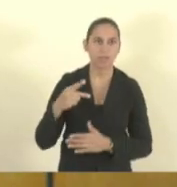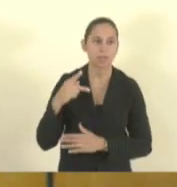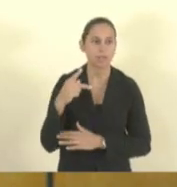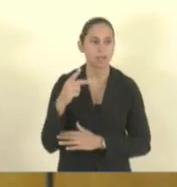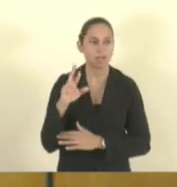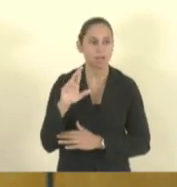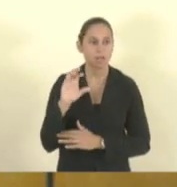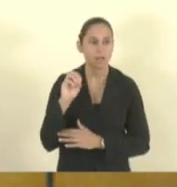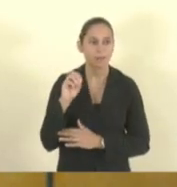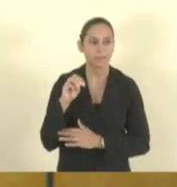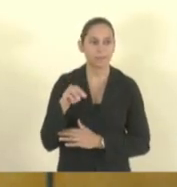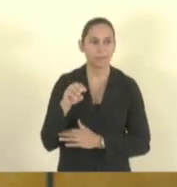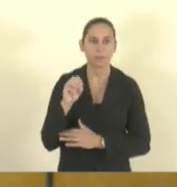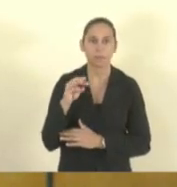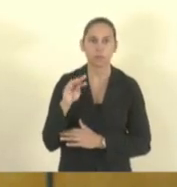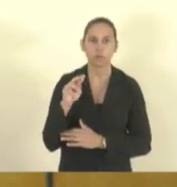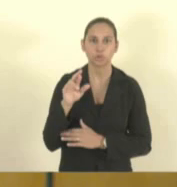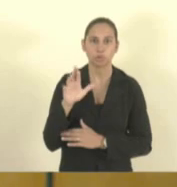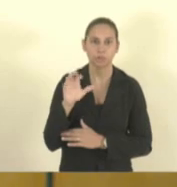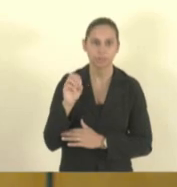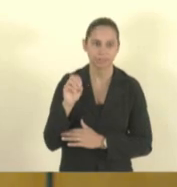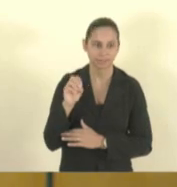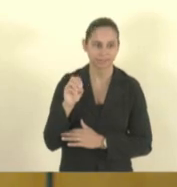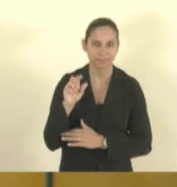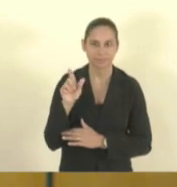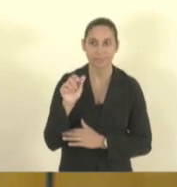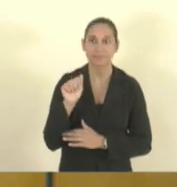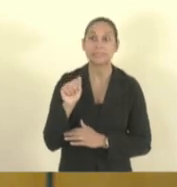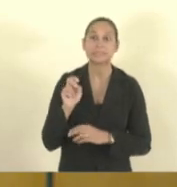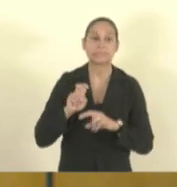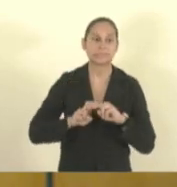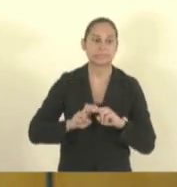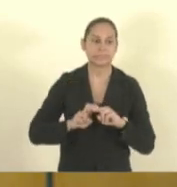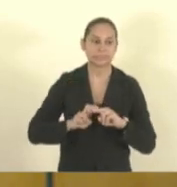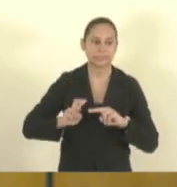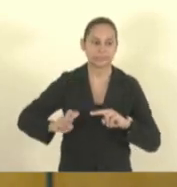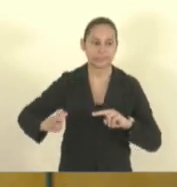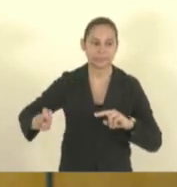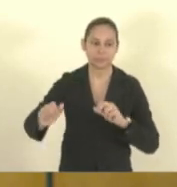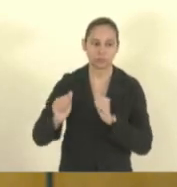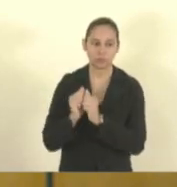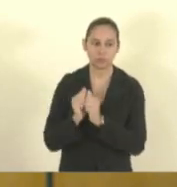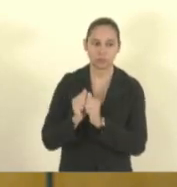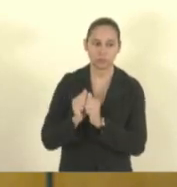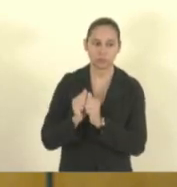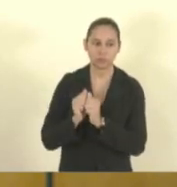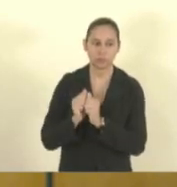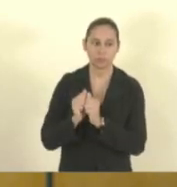doutora Tereza, para compor a mesa aqui com a gente. Maria Cristina.